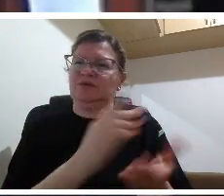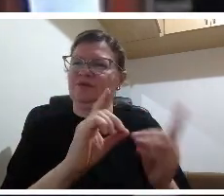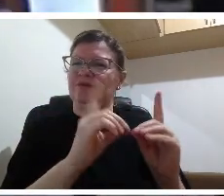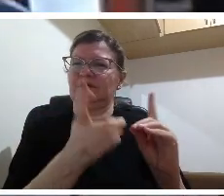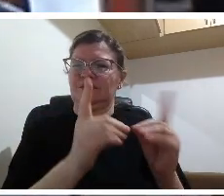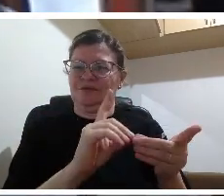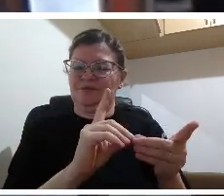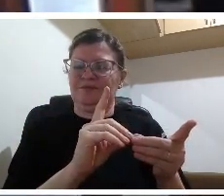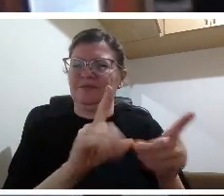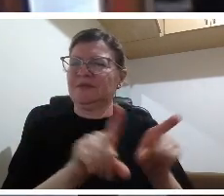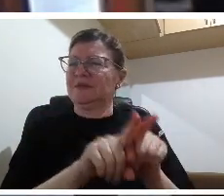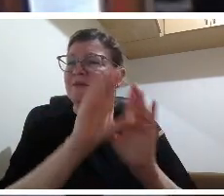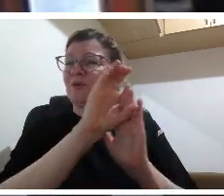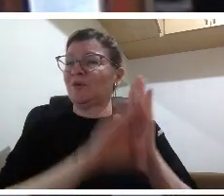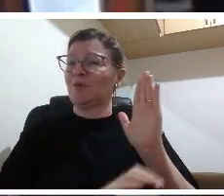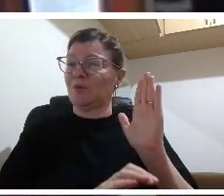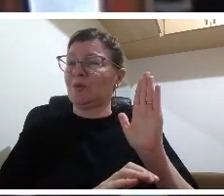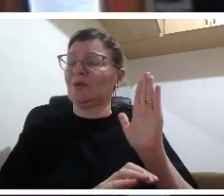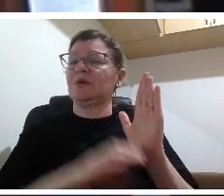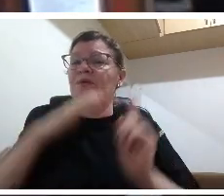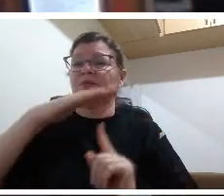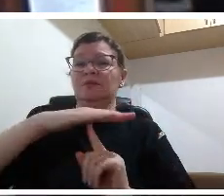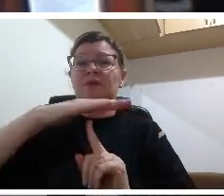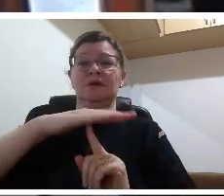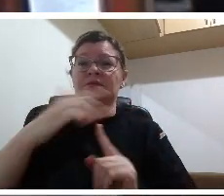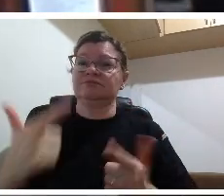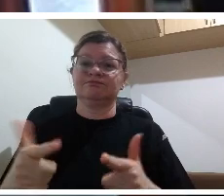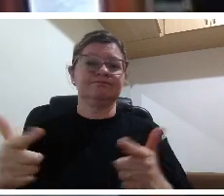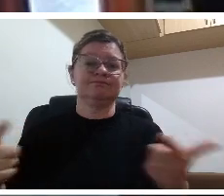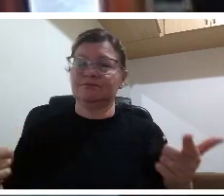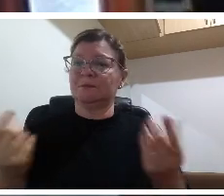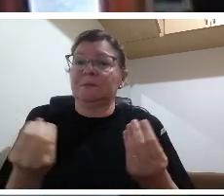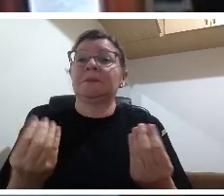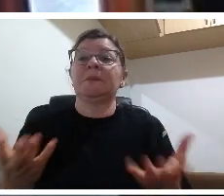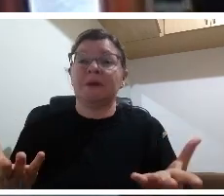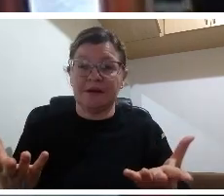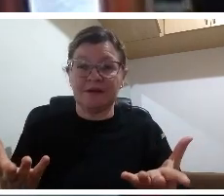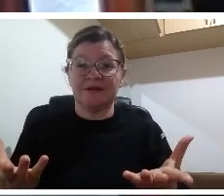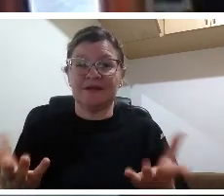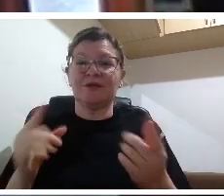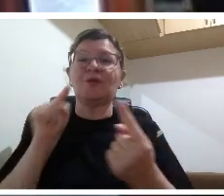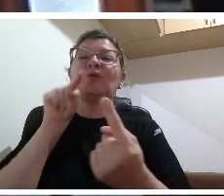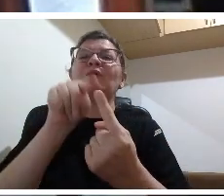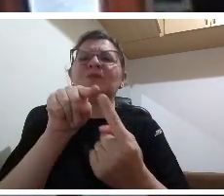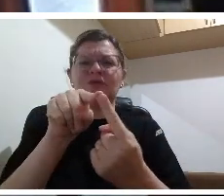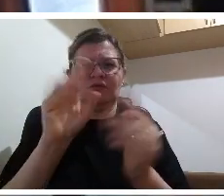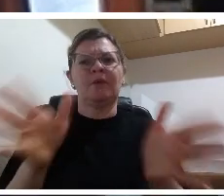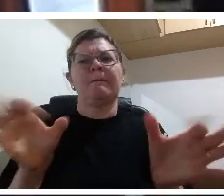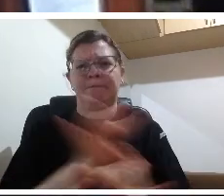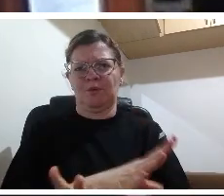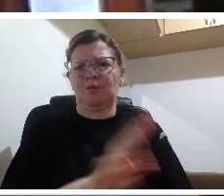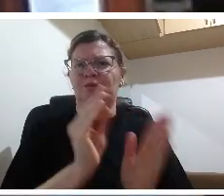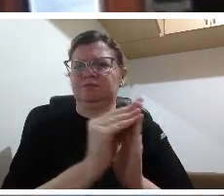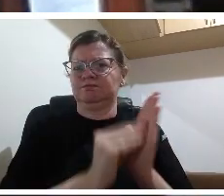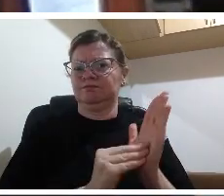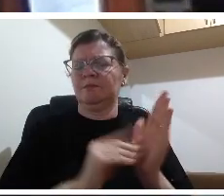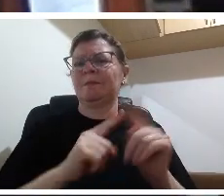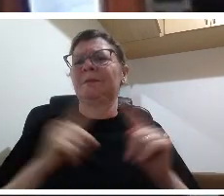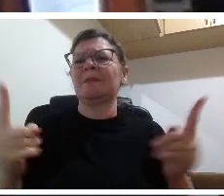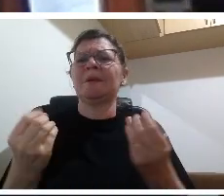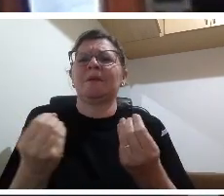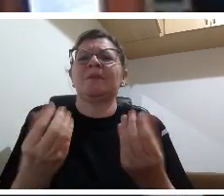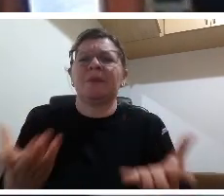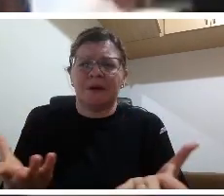nós professores indicá-lo para os nossos alunos o objetivo tem que ter uma ação prática física